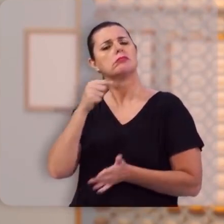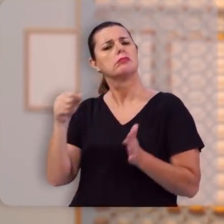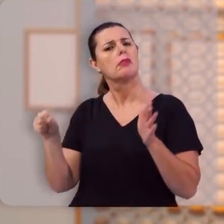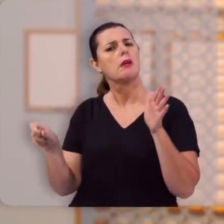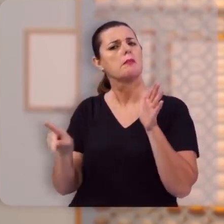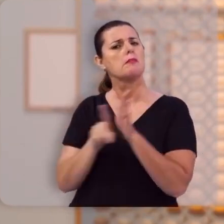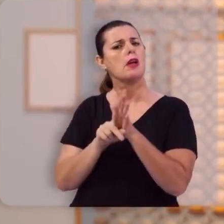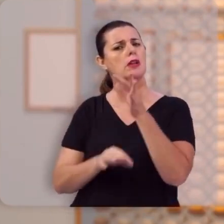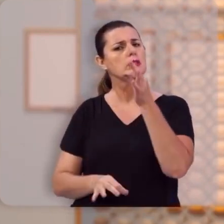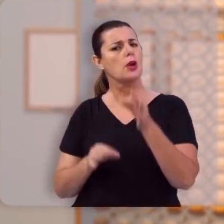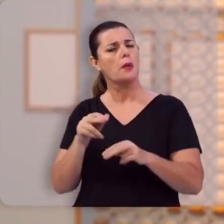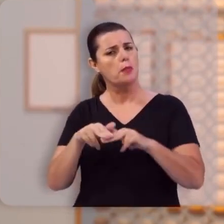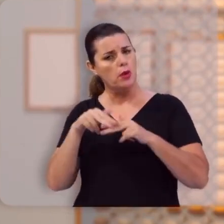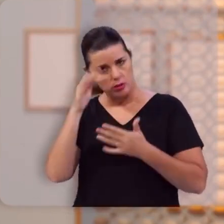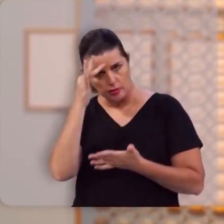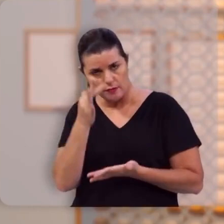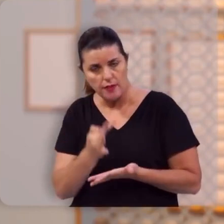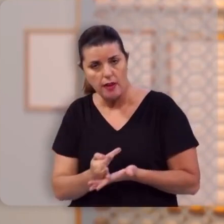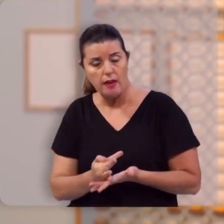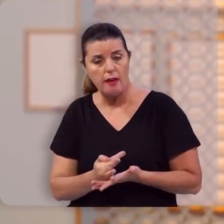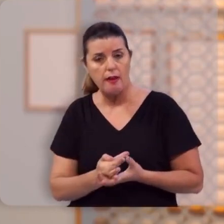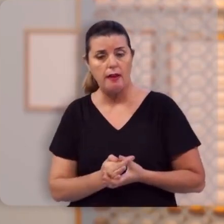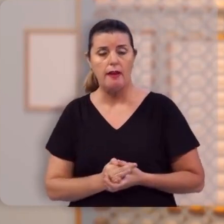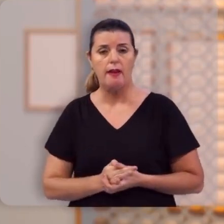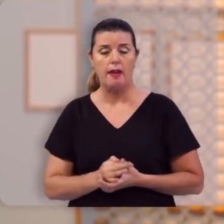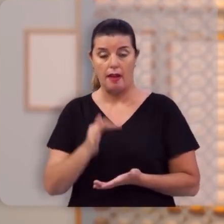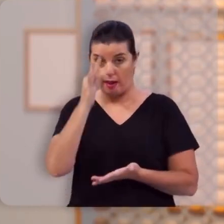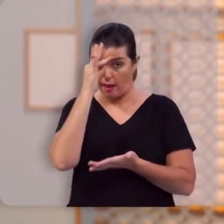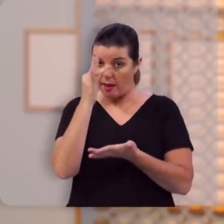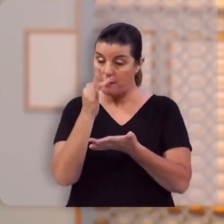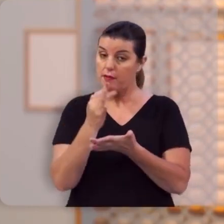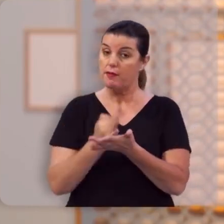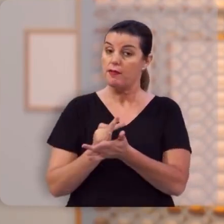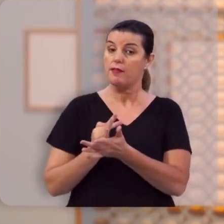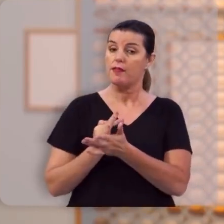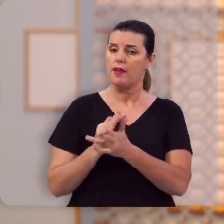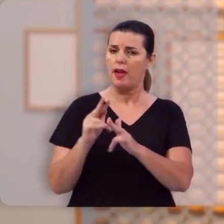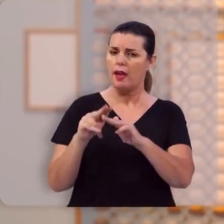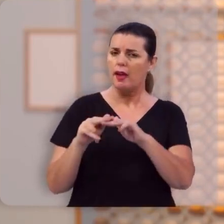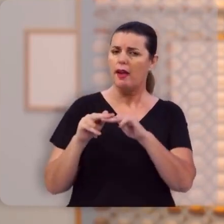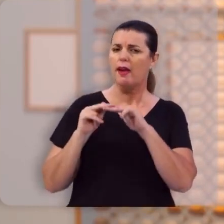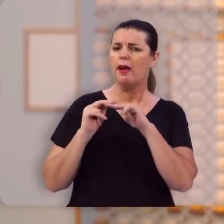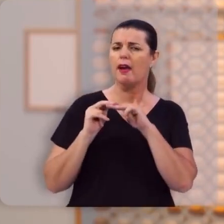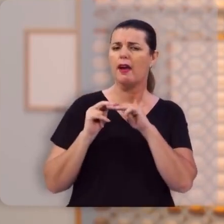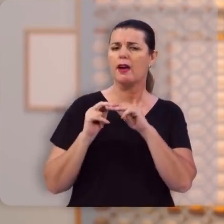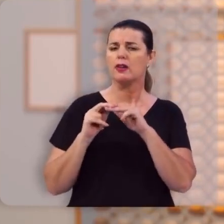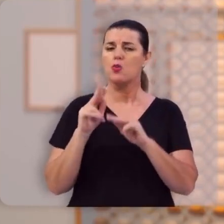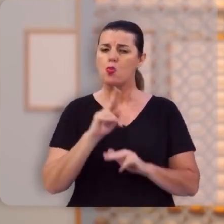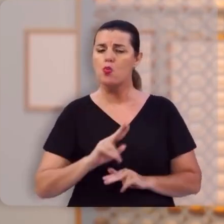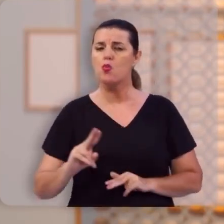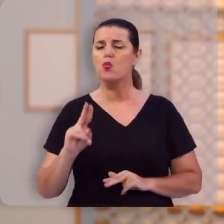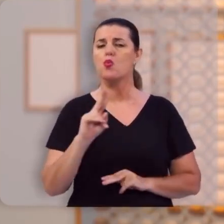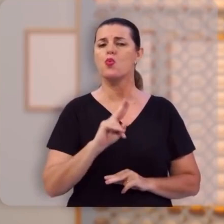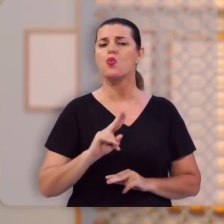da justificação pela fé. A fé é a causa instrumental.